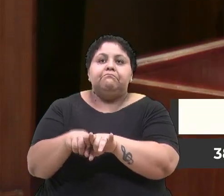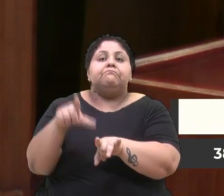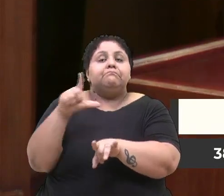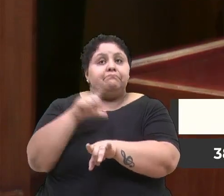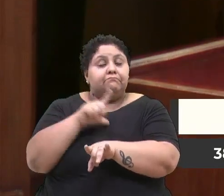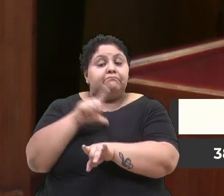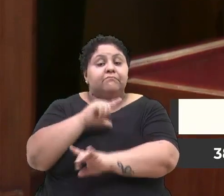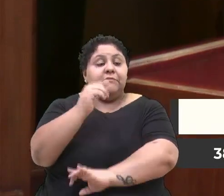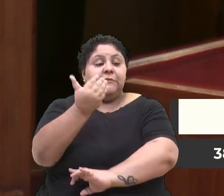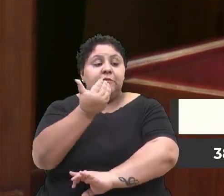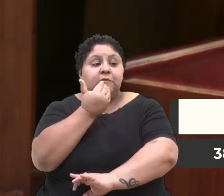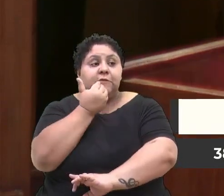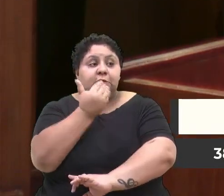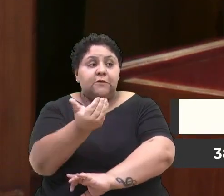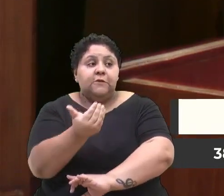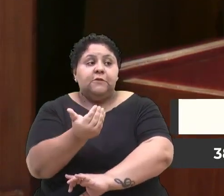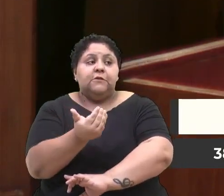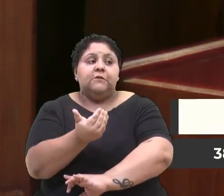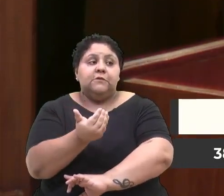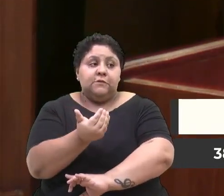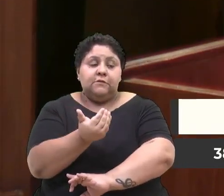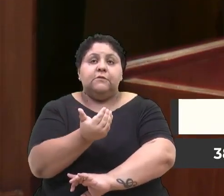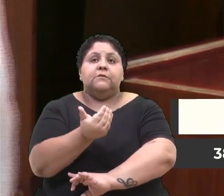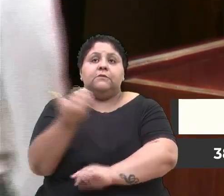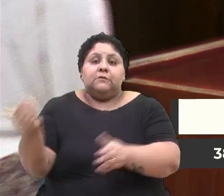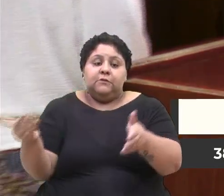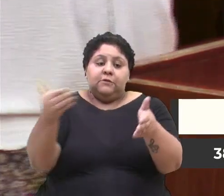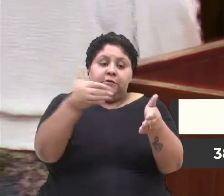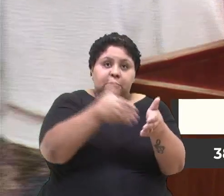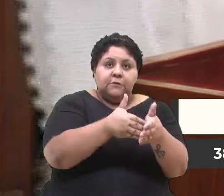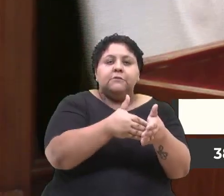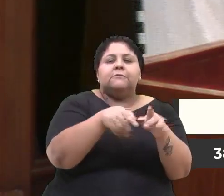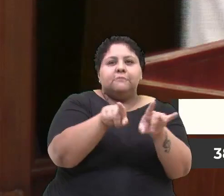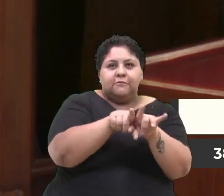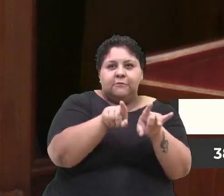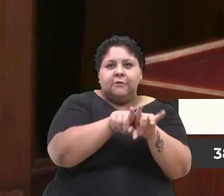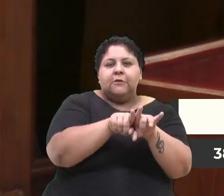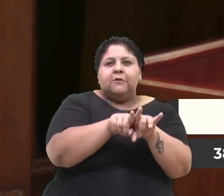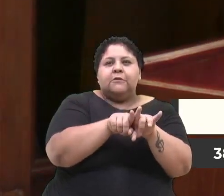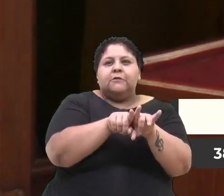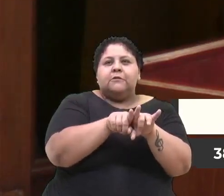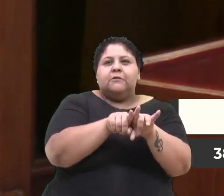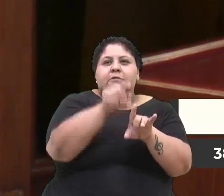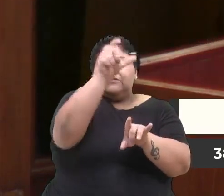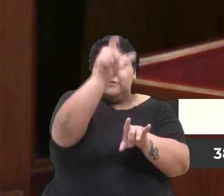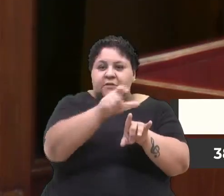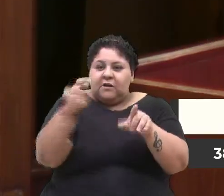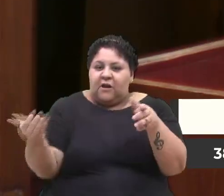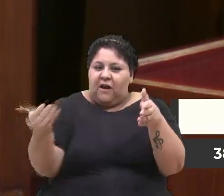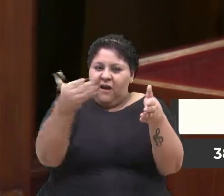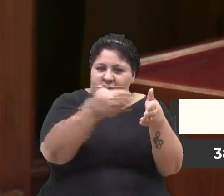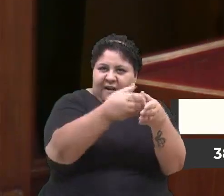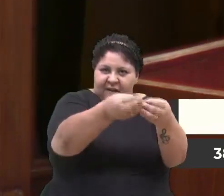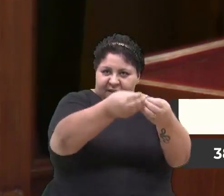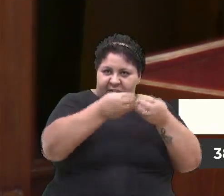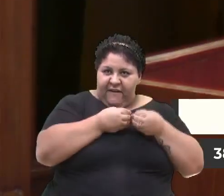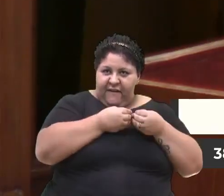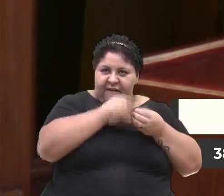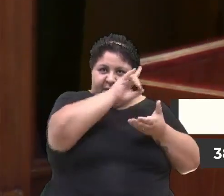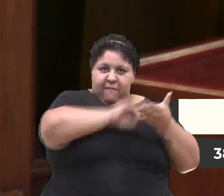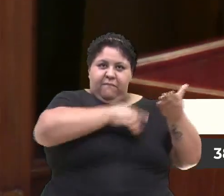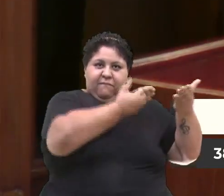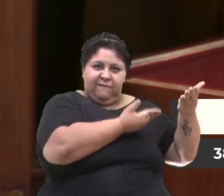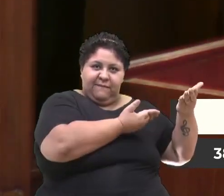solicitam, e foi isso que vieram me trazer, coincidentemente ou não, a pessoa que veio me trazer essa reivindicação